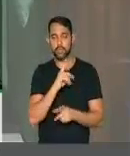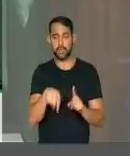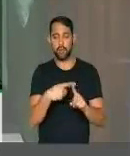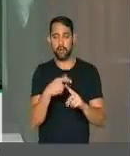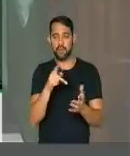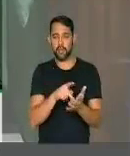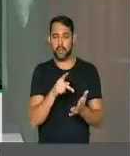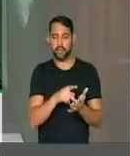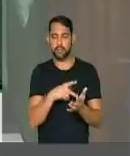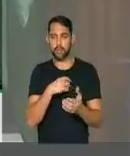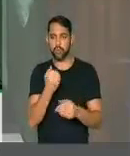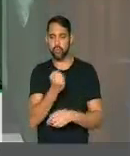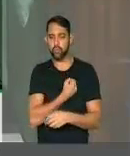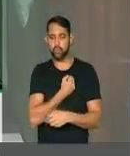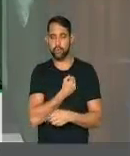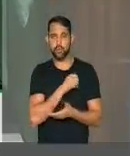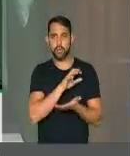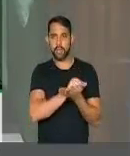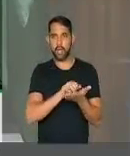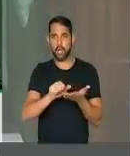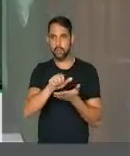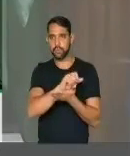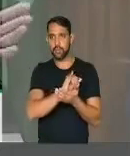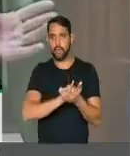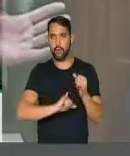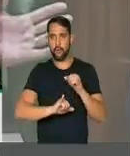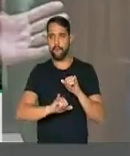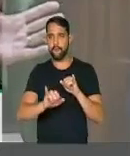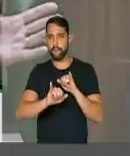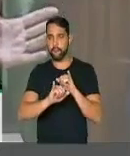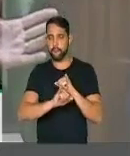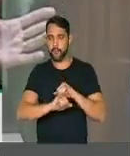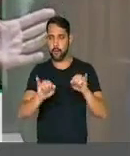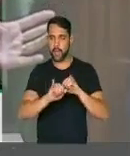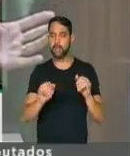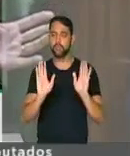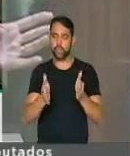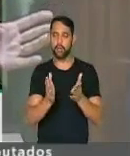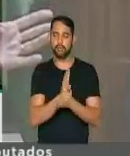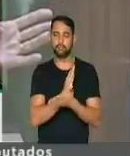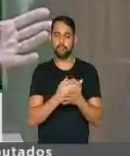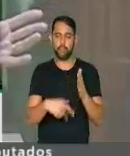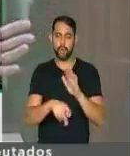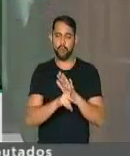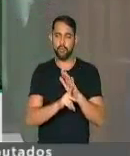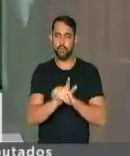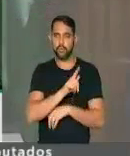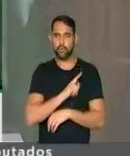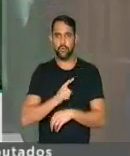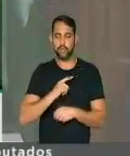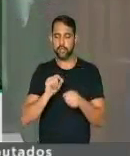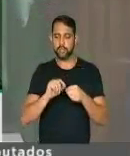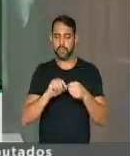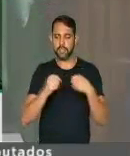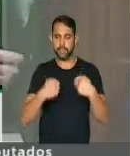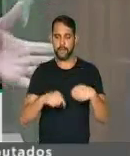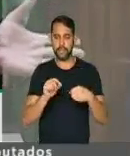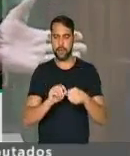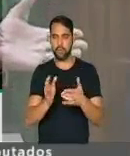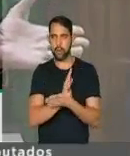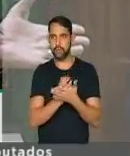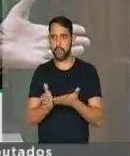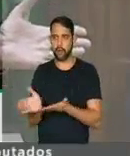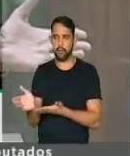são números oficiais. Agora, nós precisamos fazer alguma coisa para que a